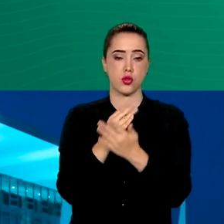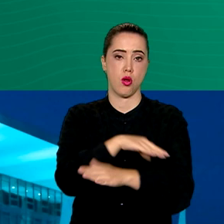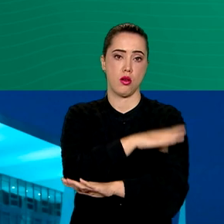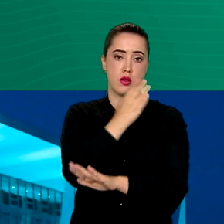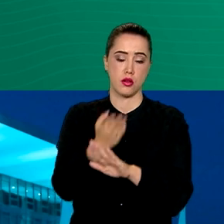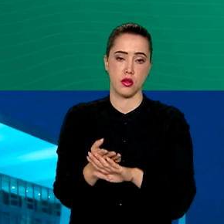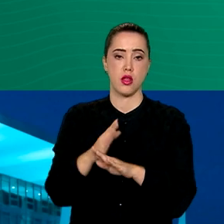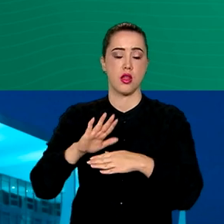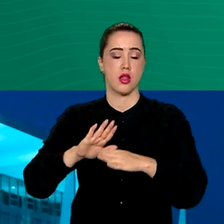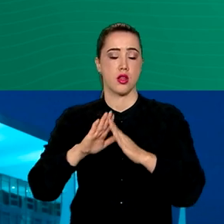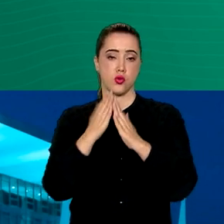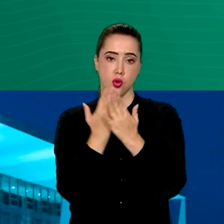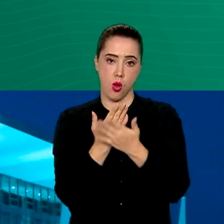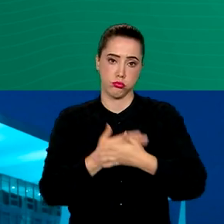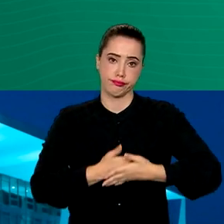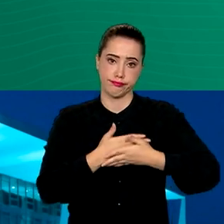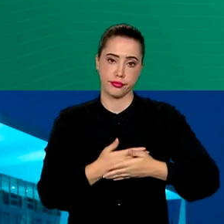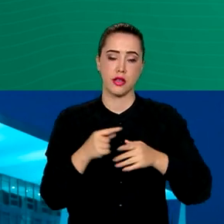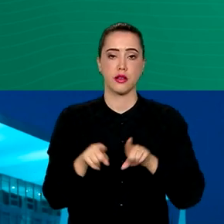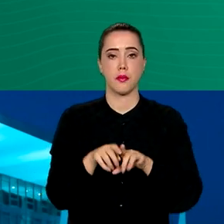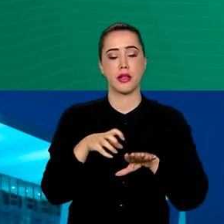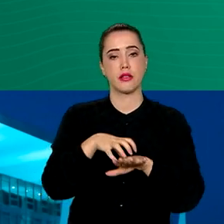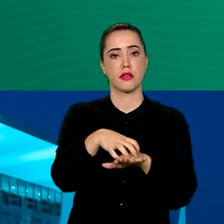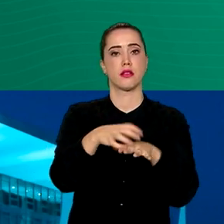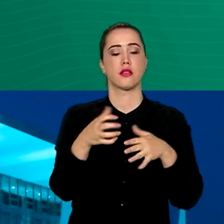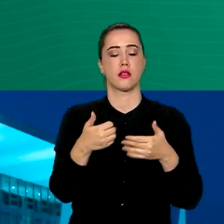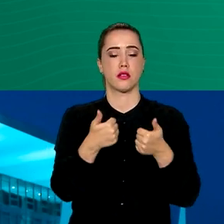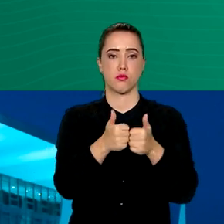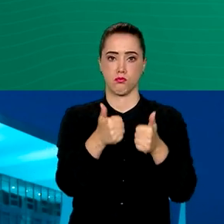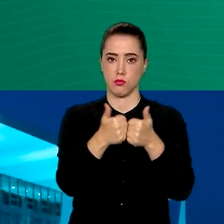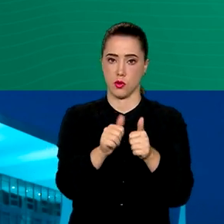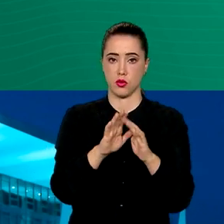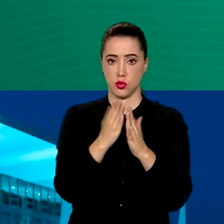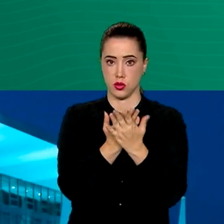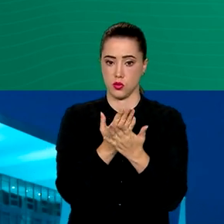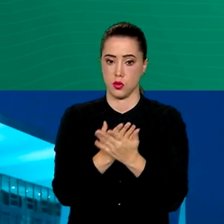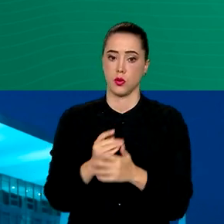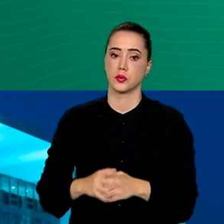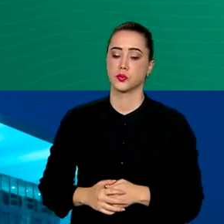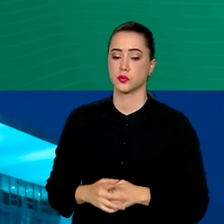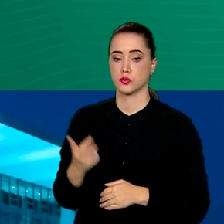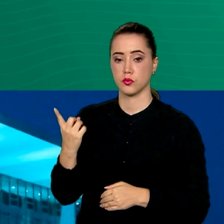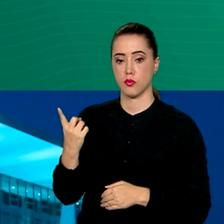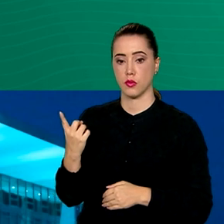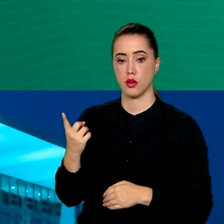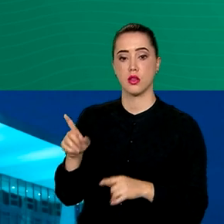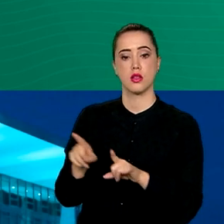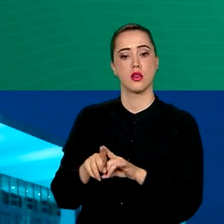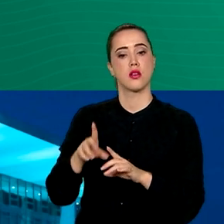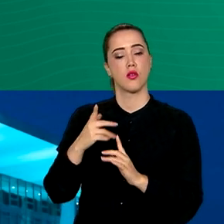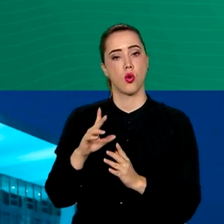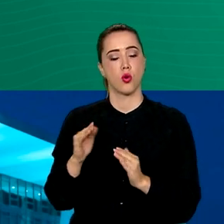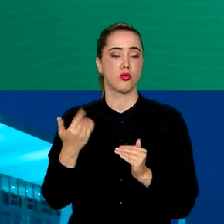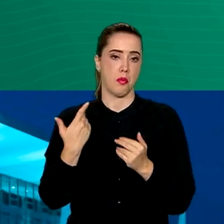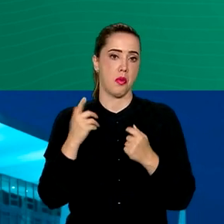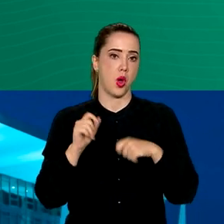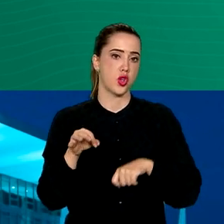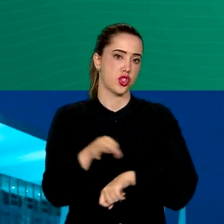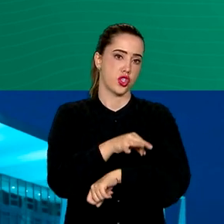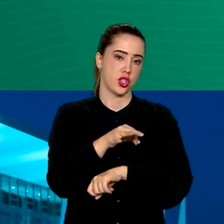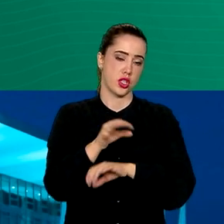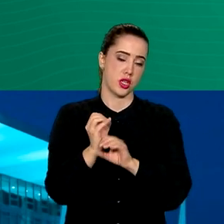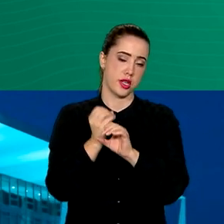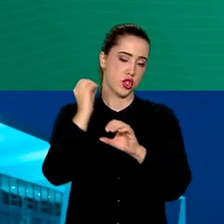creches e transporte escolar. Em infraestrutura social e inclusiva serão aceitos projetos de engenharia de